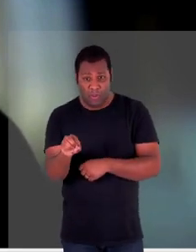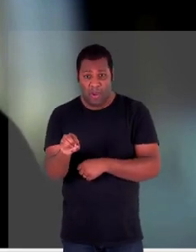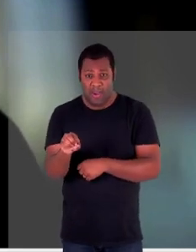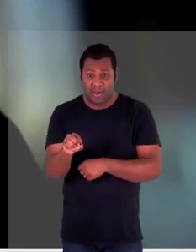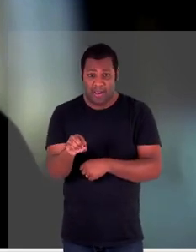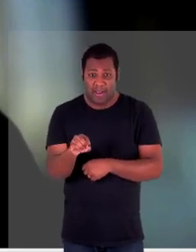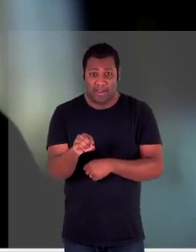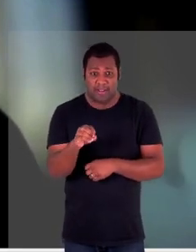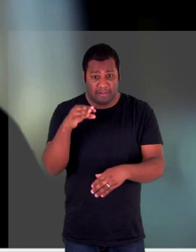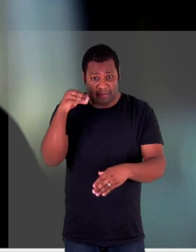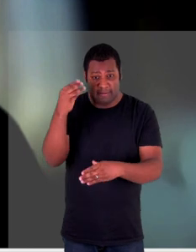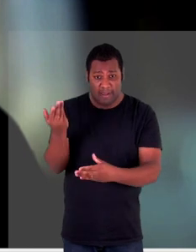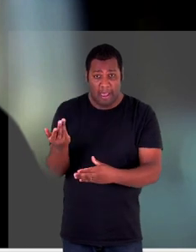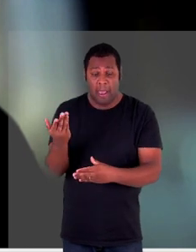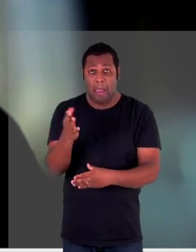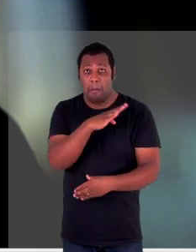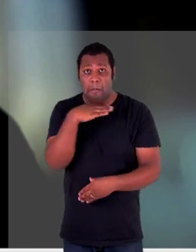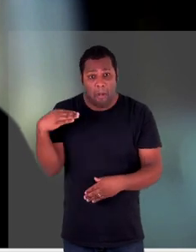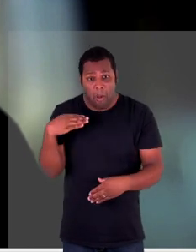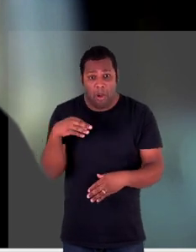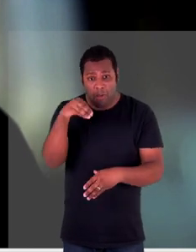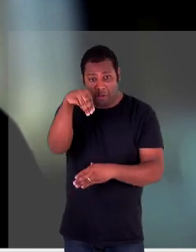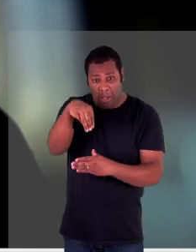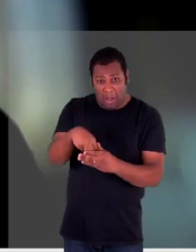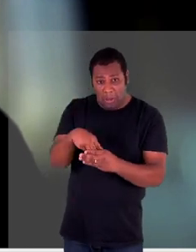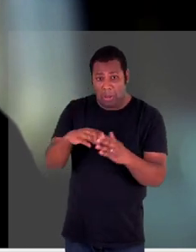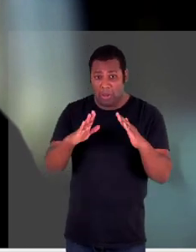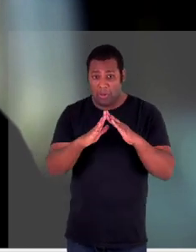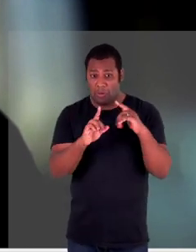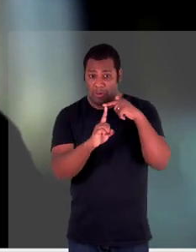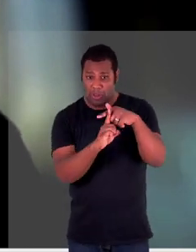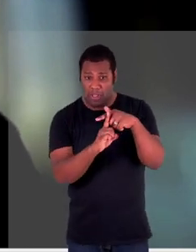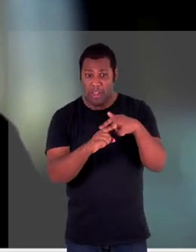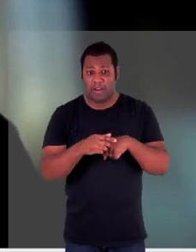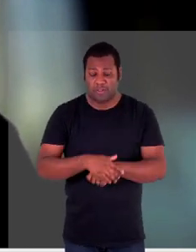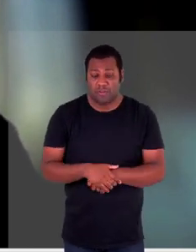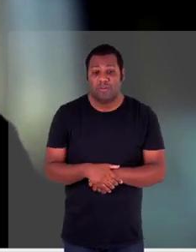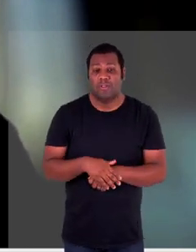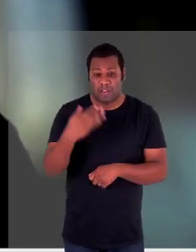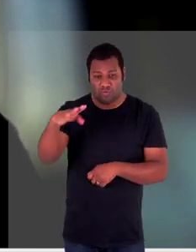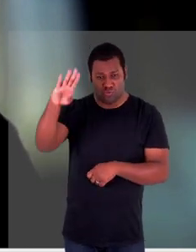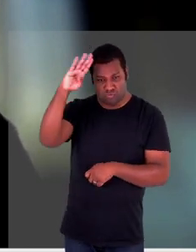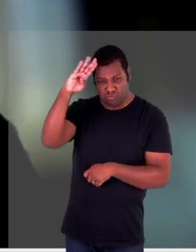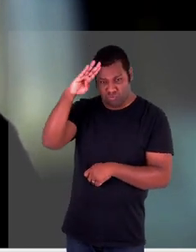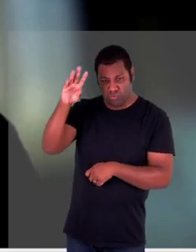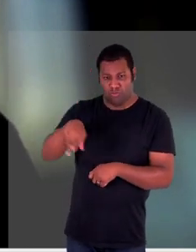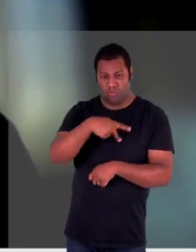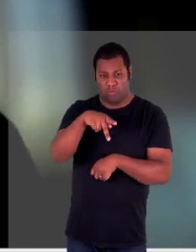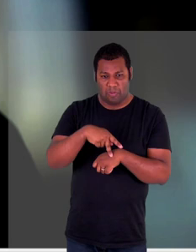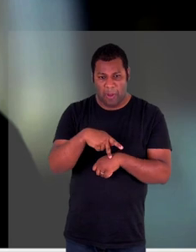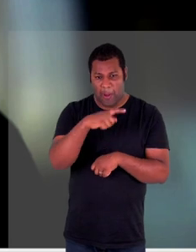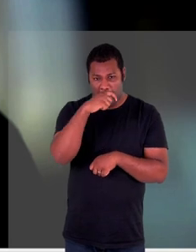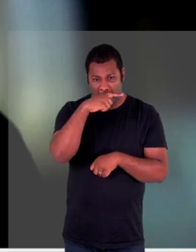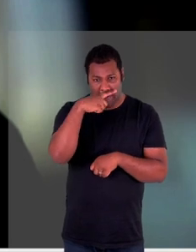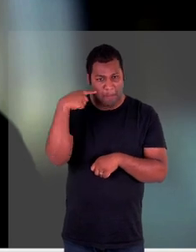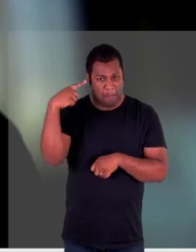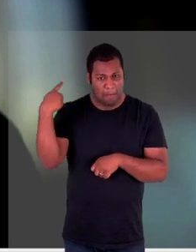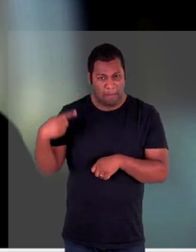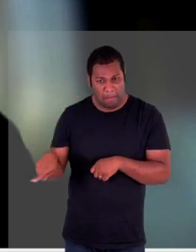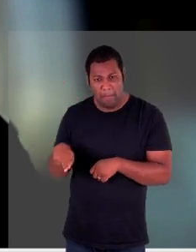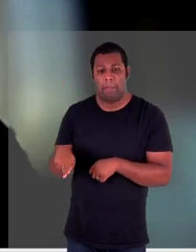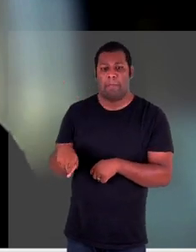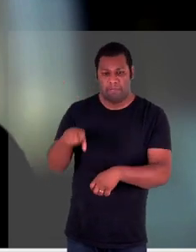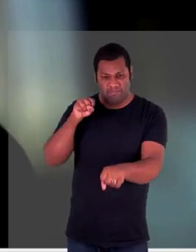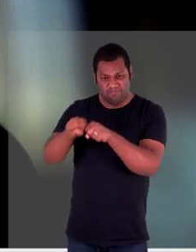eram civis que foram executados pelas forças russas enterrados pelos ucranianos da região